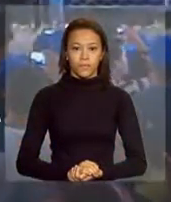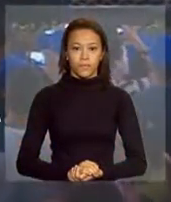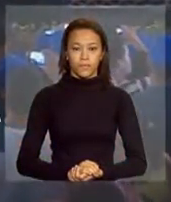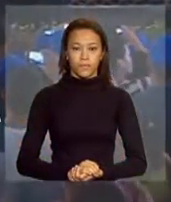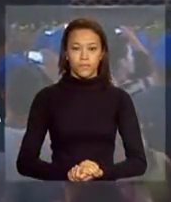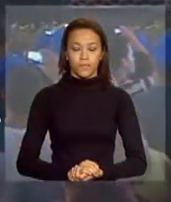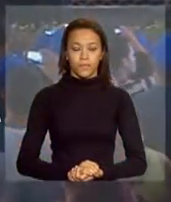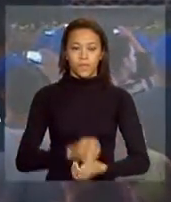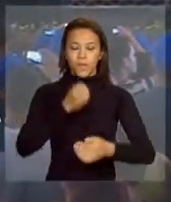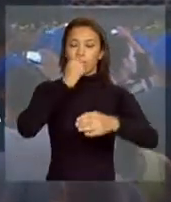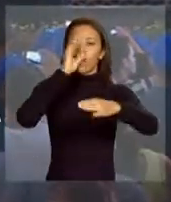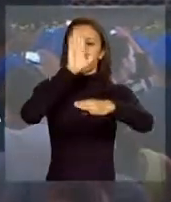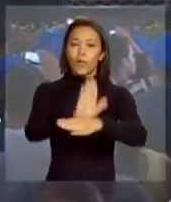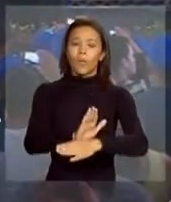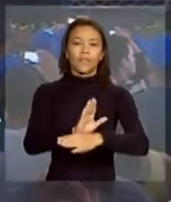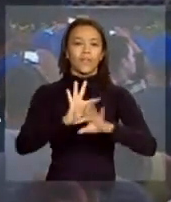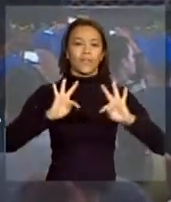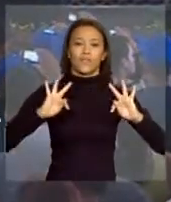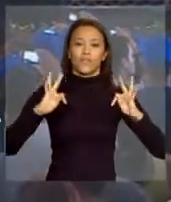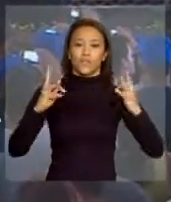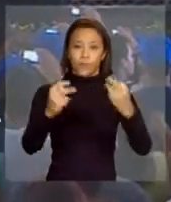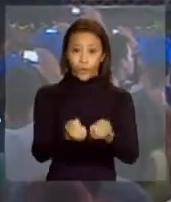Boa tarde a todos.